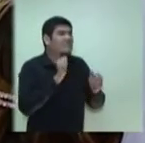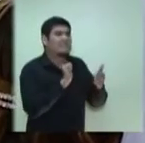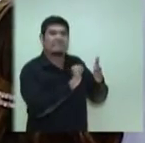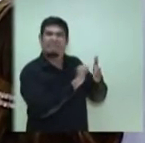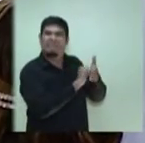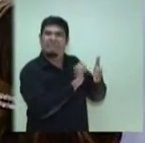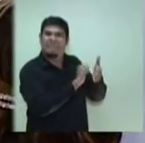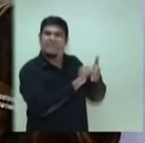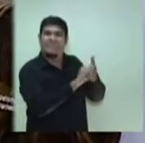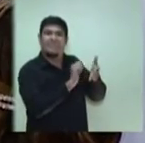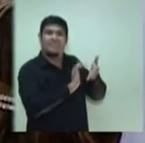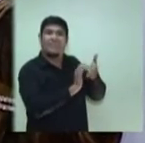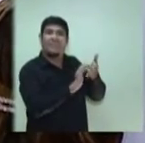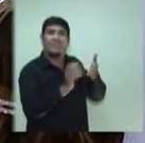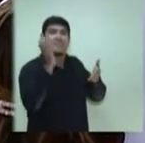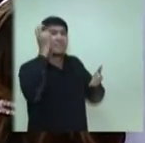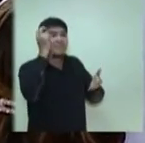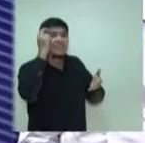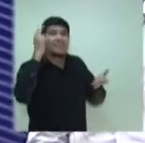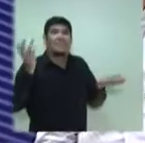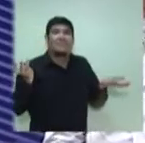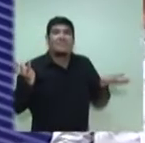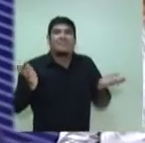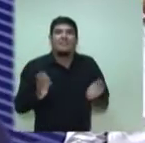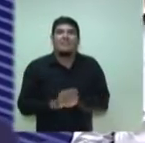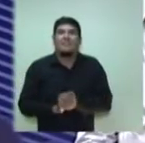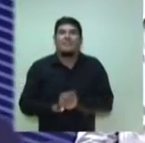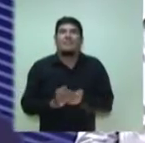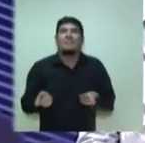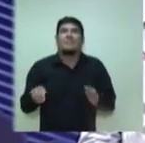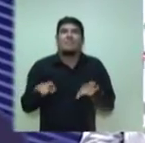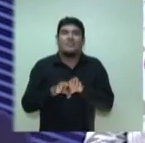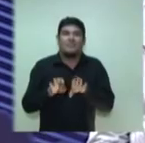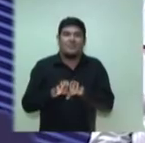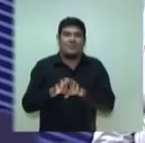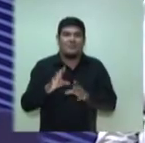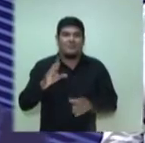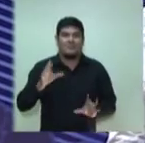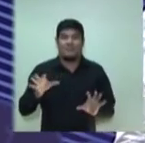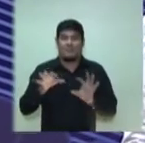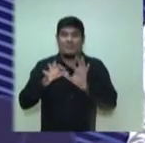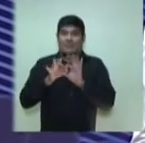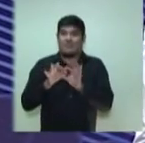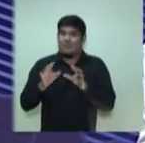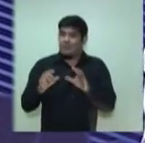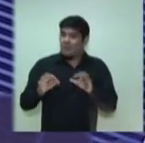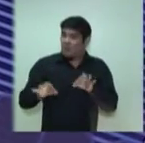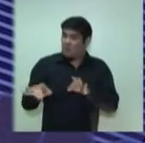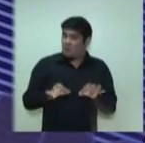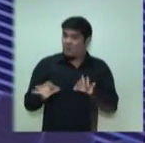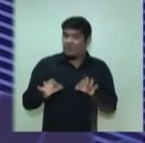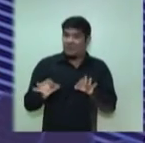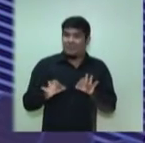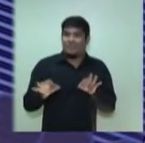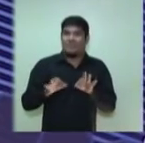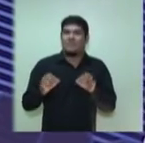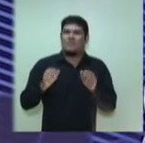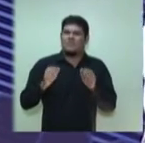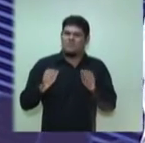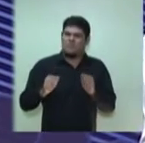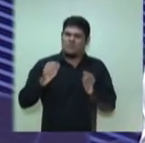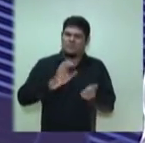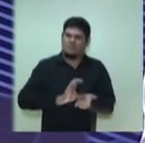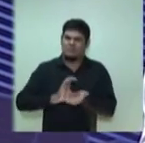dá condições para que ele, tendo a chancela da prefeitura, da qualidade artística do seu projeto, ele possa captar recursos junto à iniciativa